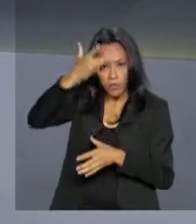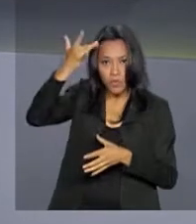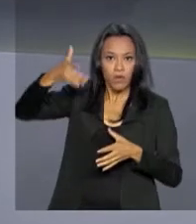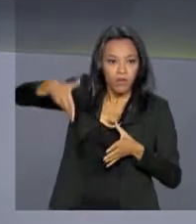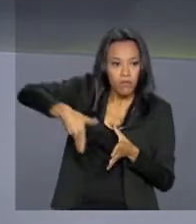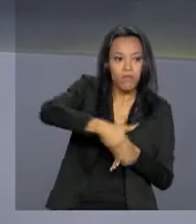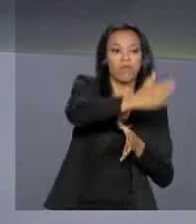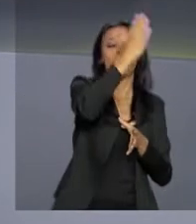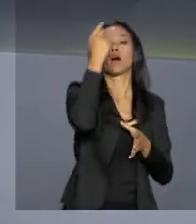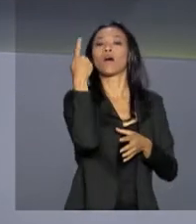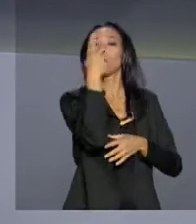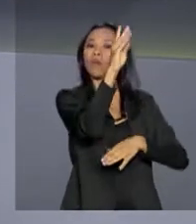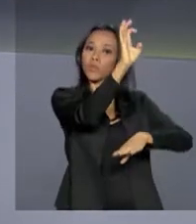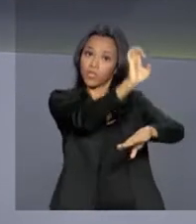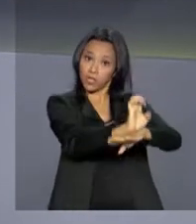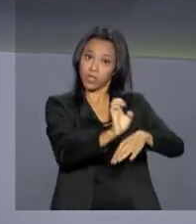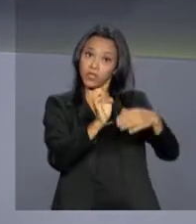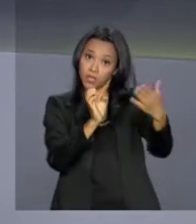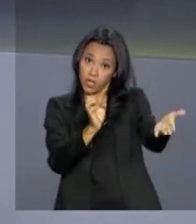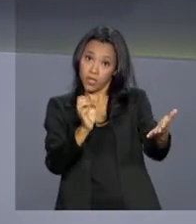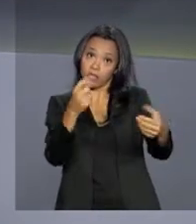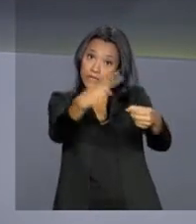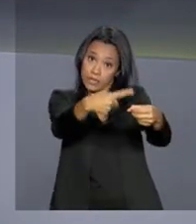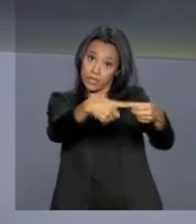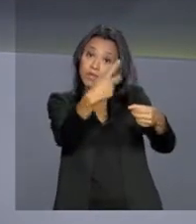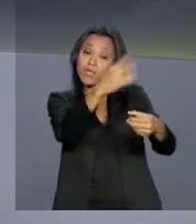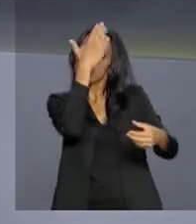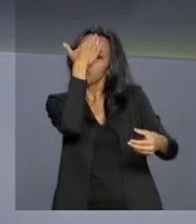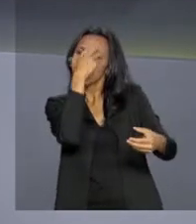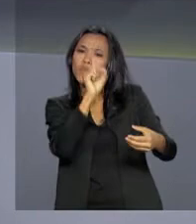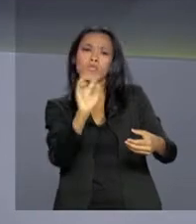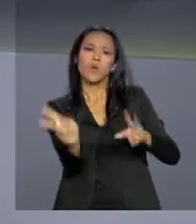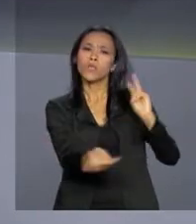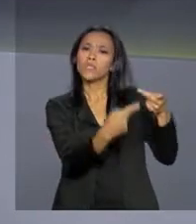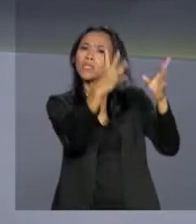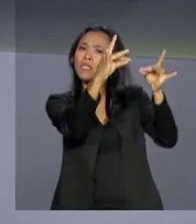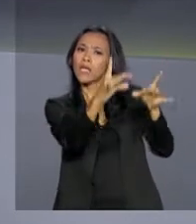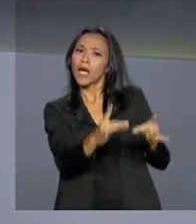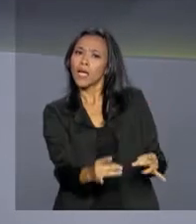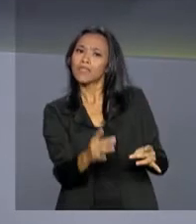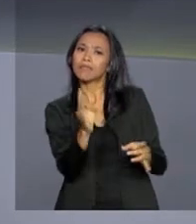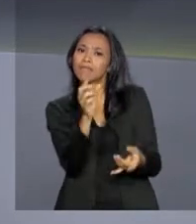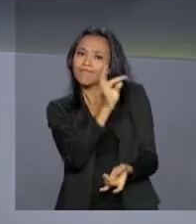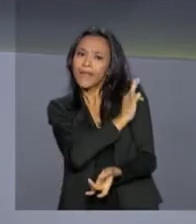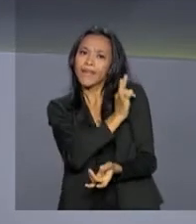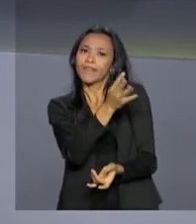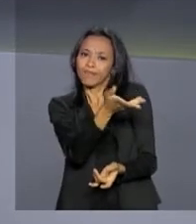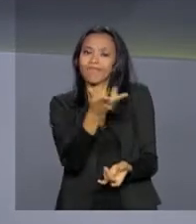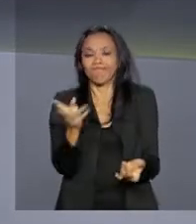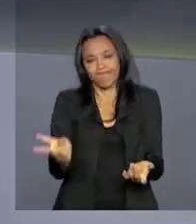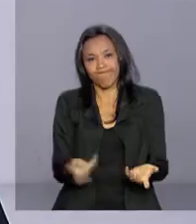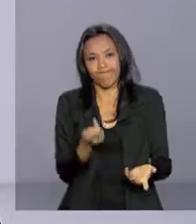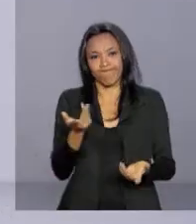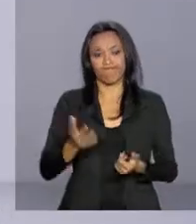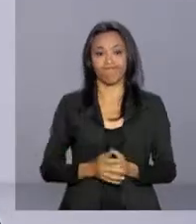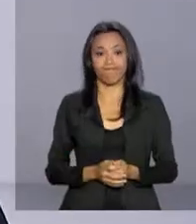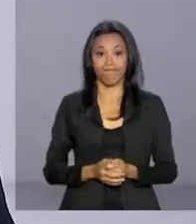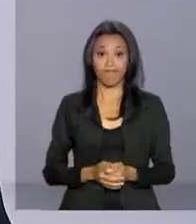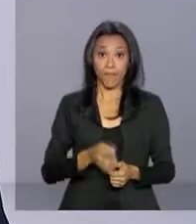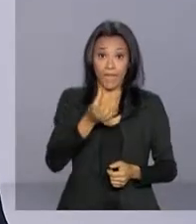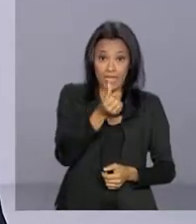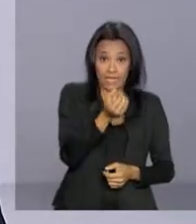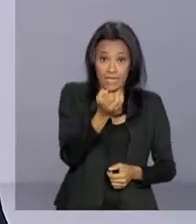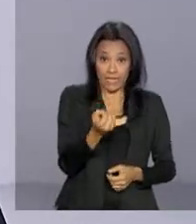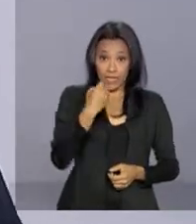para a cidade de Boa Vista e Pacaraima para tratarem dos detalhes técnicos que estão acontecendo na região. 60